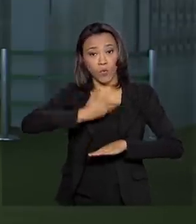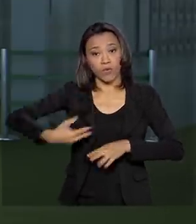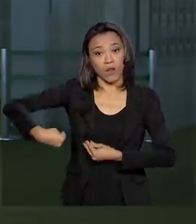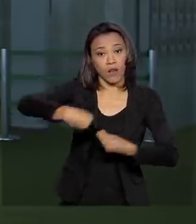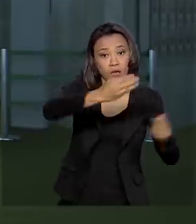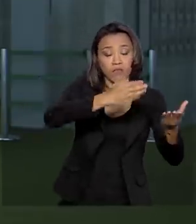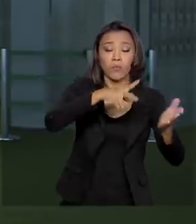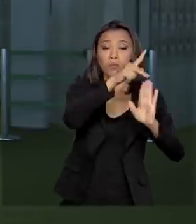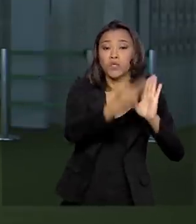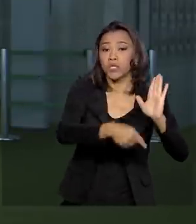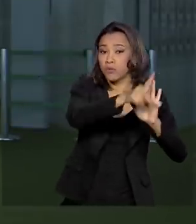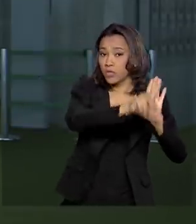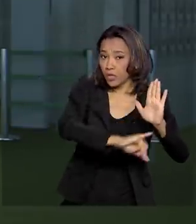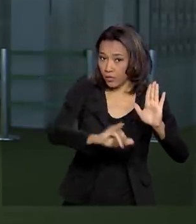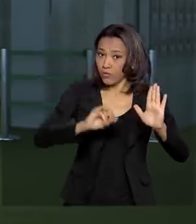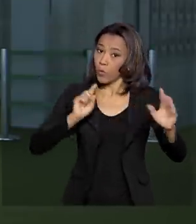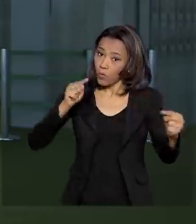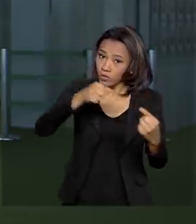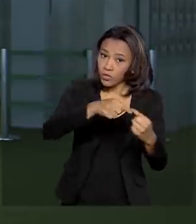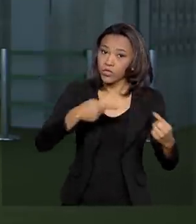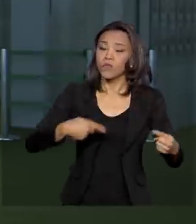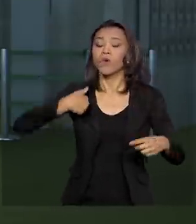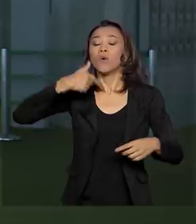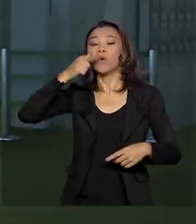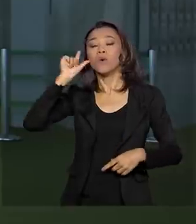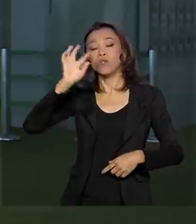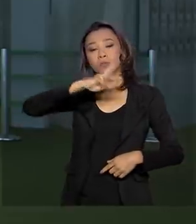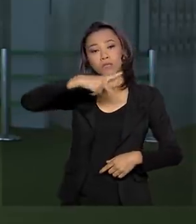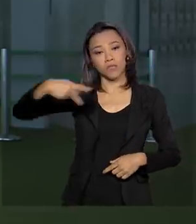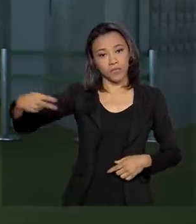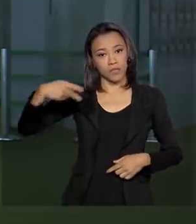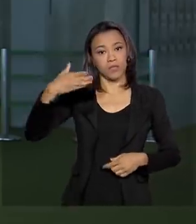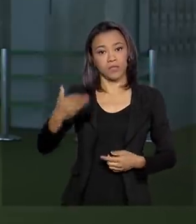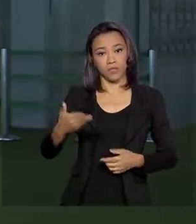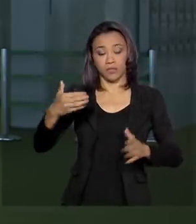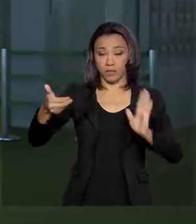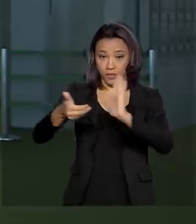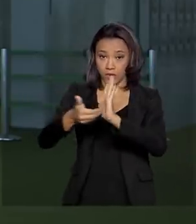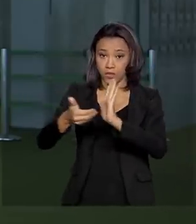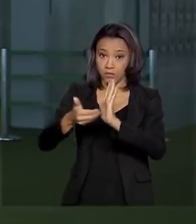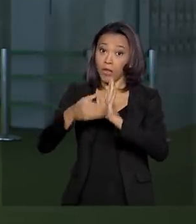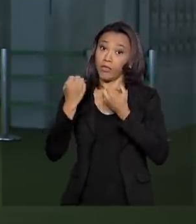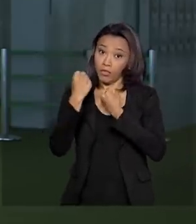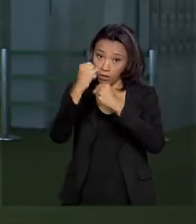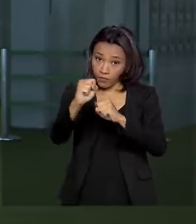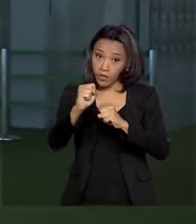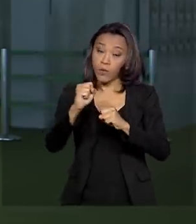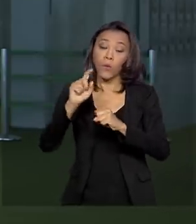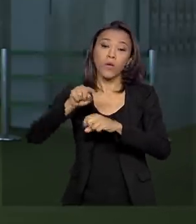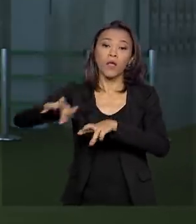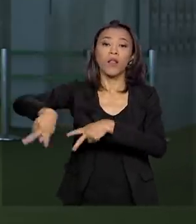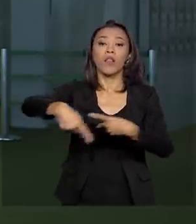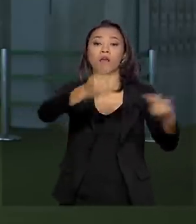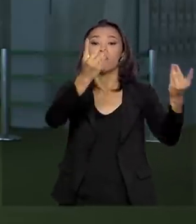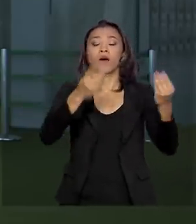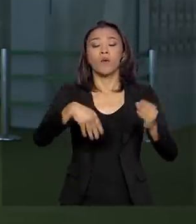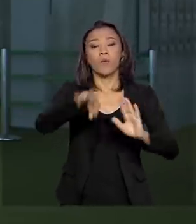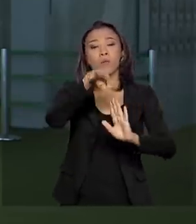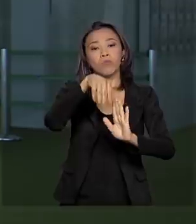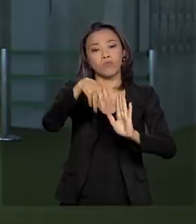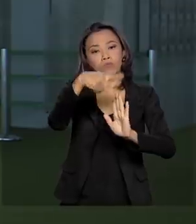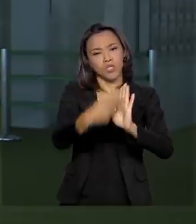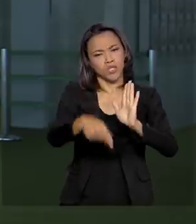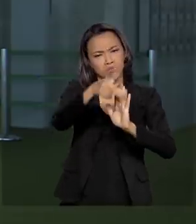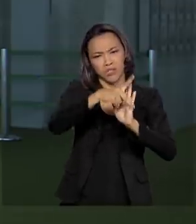esse propósito. Ontem, o presidente da Câmara, Rodrigo Maia, defendeu a criação, o envio de um projeto de lei em vez